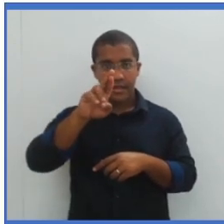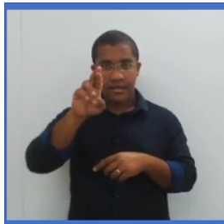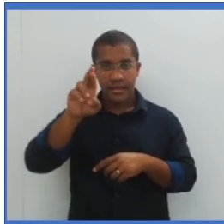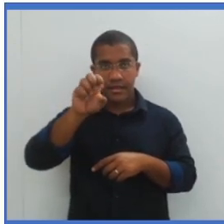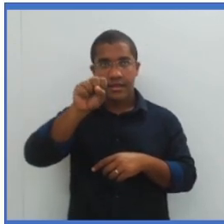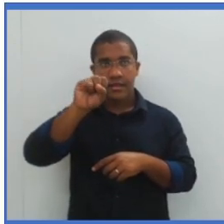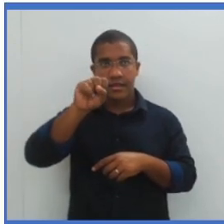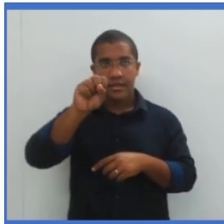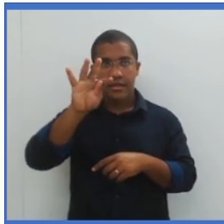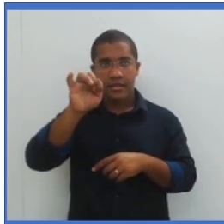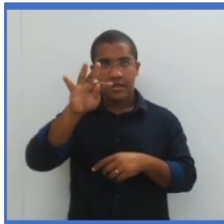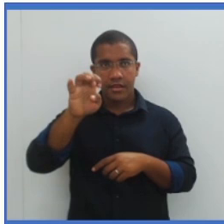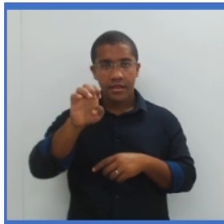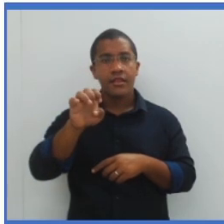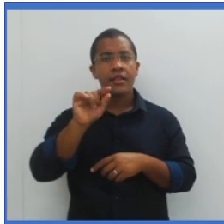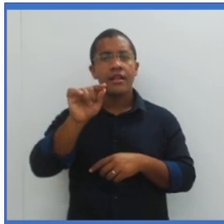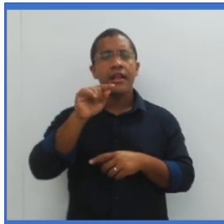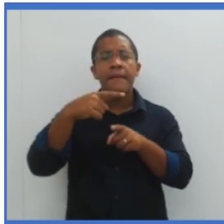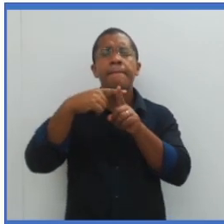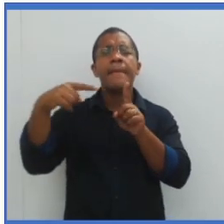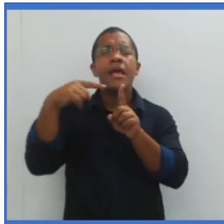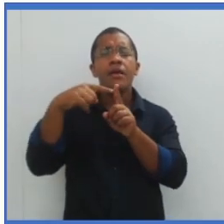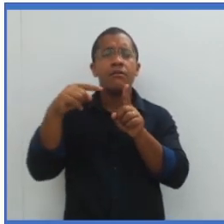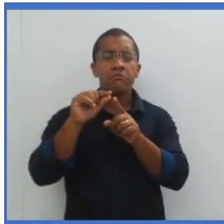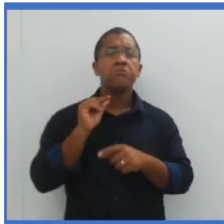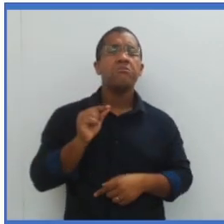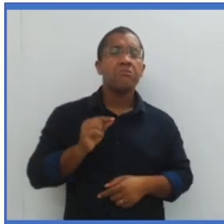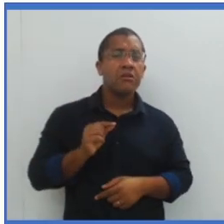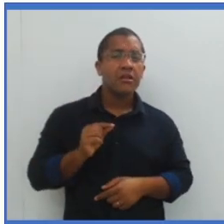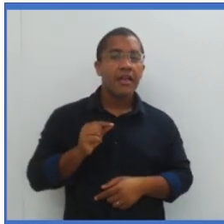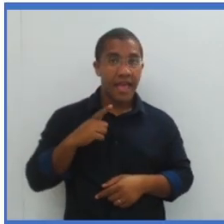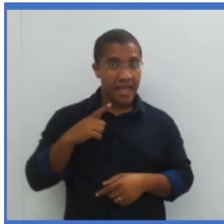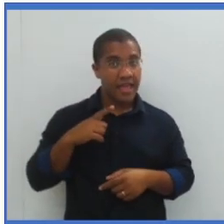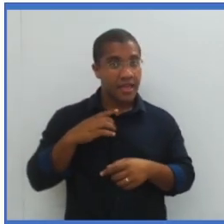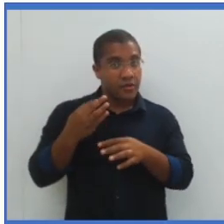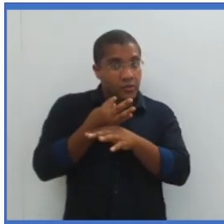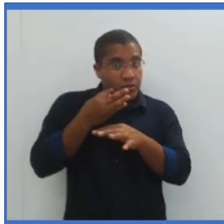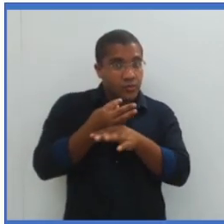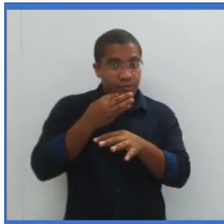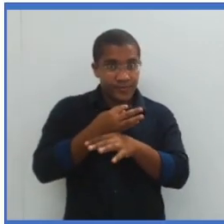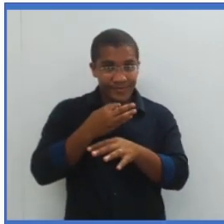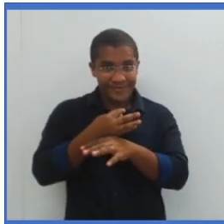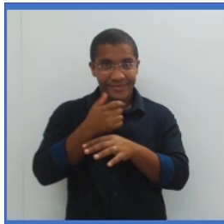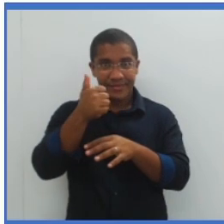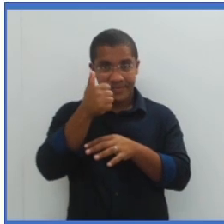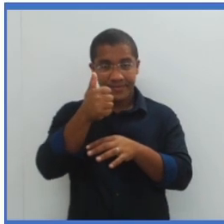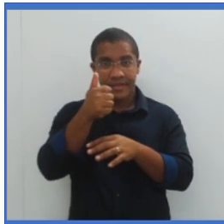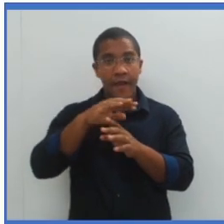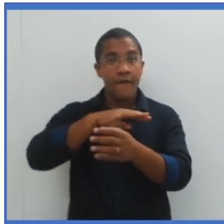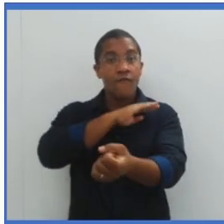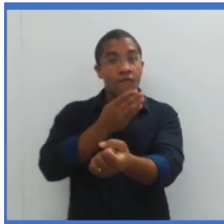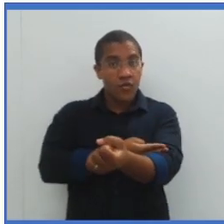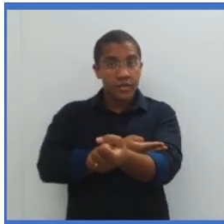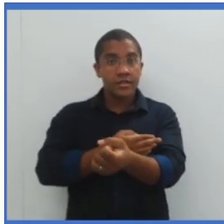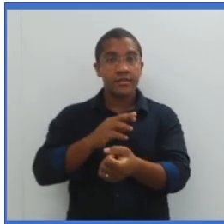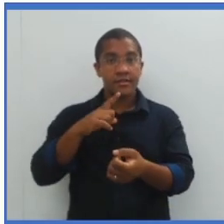inter-meio. Quem está no meio? O ponto agora de resistência. A força